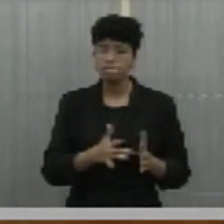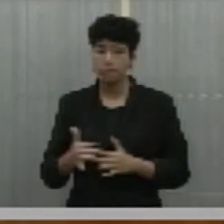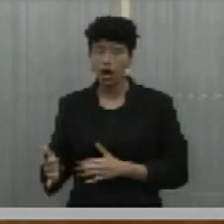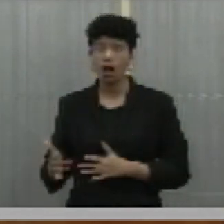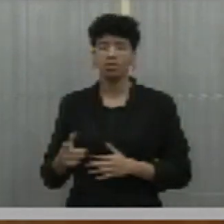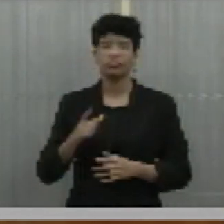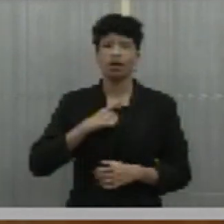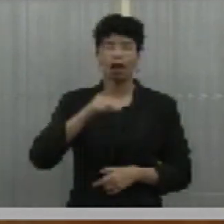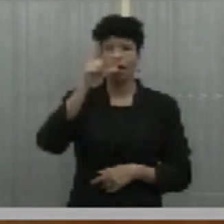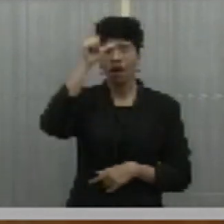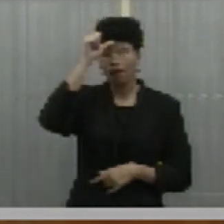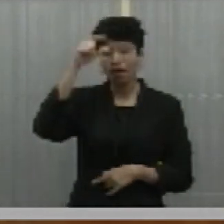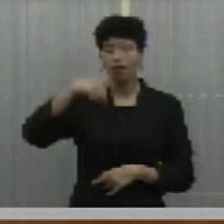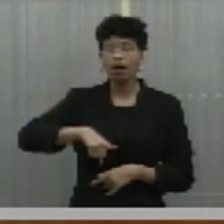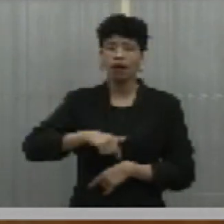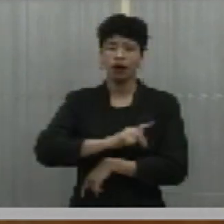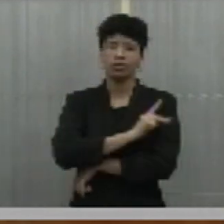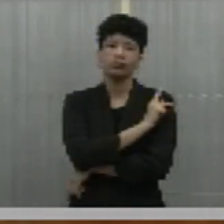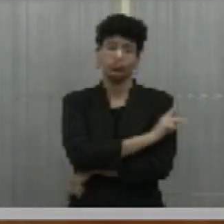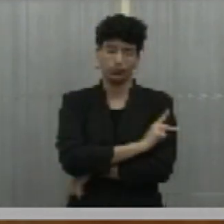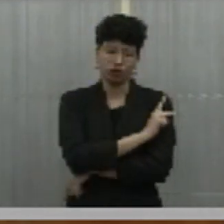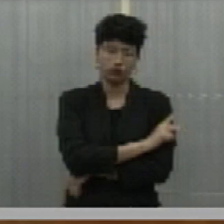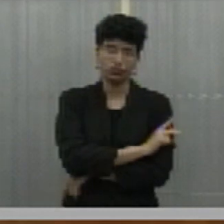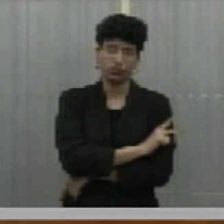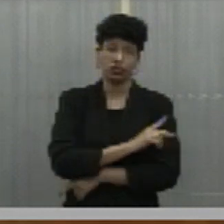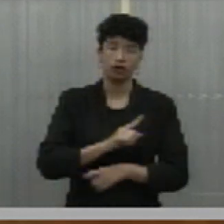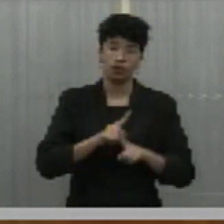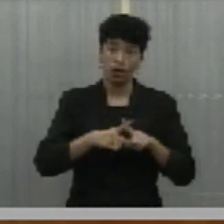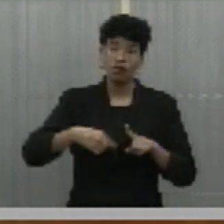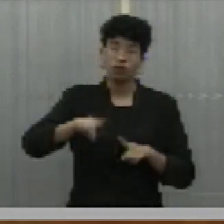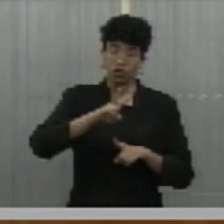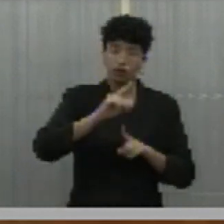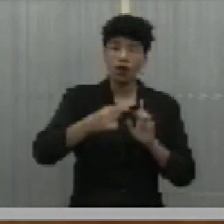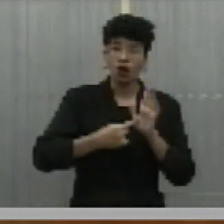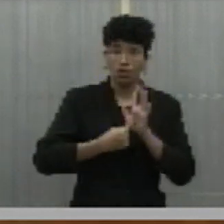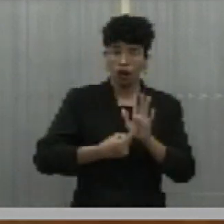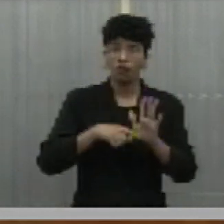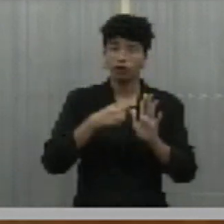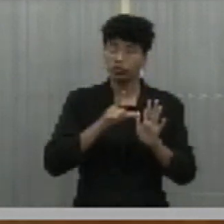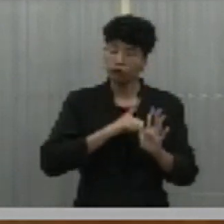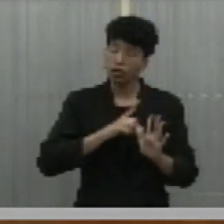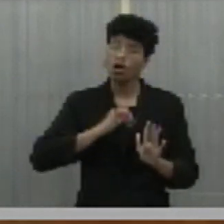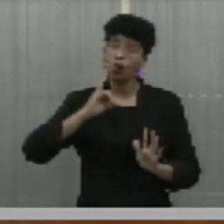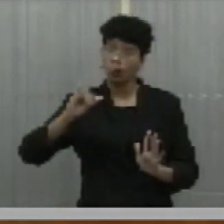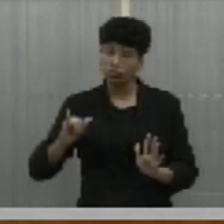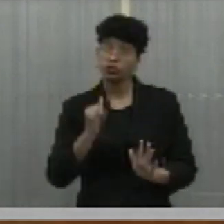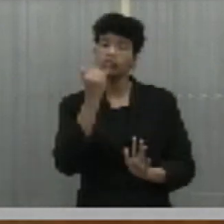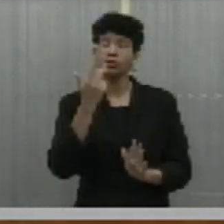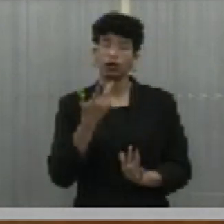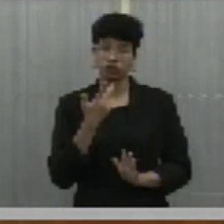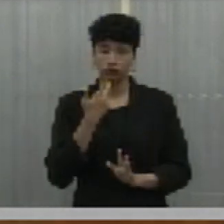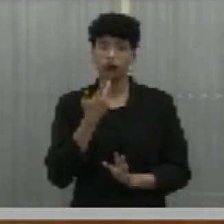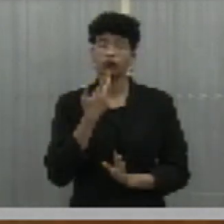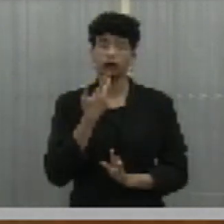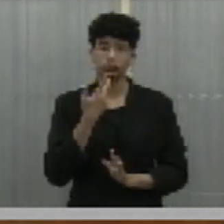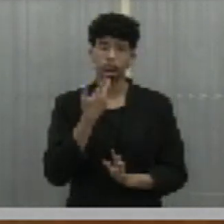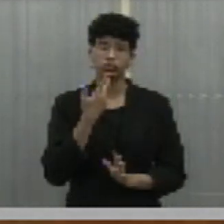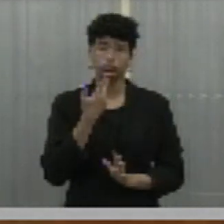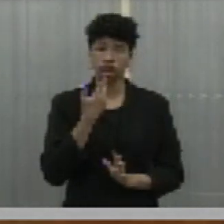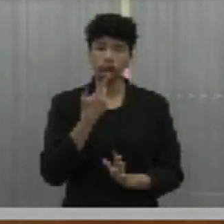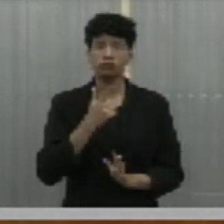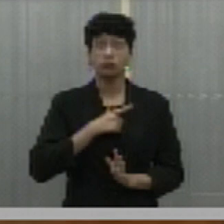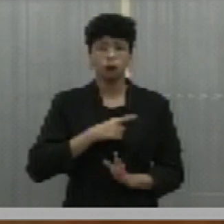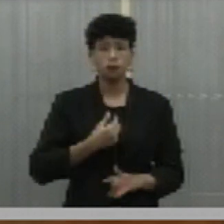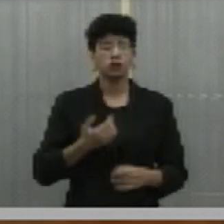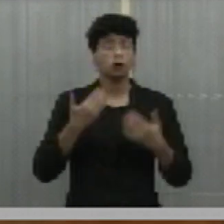comandou o sistema elétrico aqui do Estado. Mas eles vão apresentar, vão ter oportunidade de falar, eles vão ter oportunidade de dar o